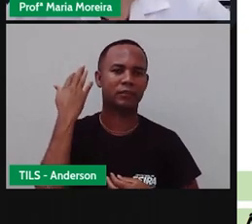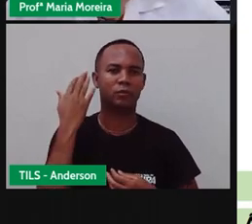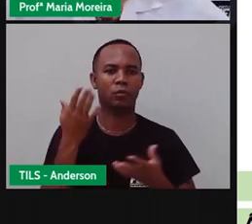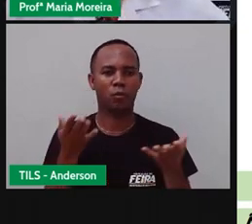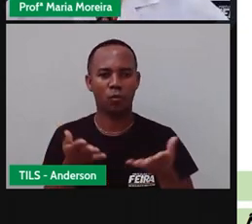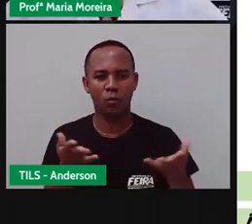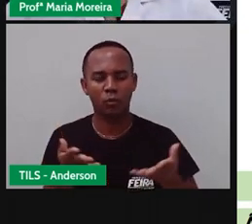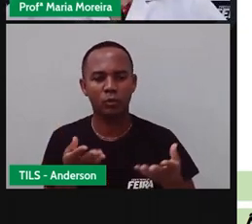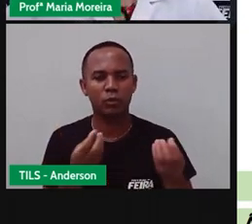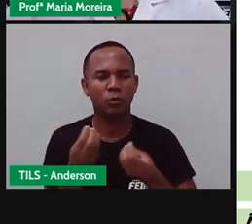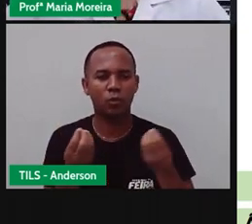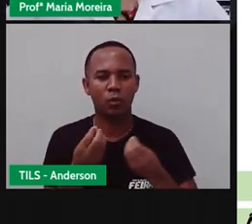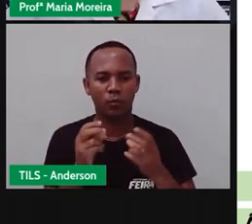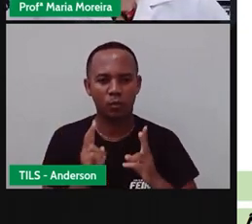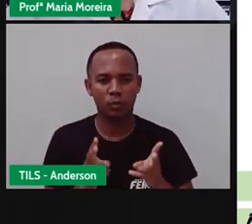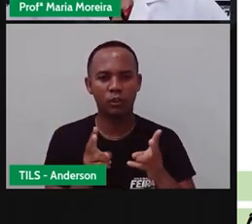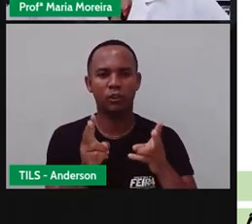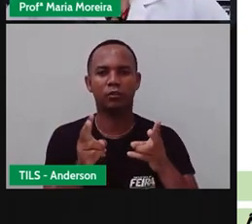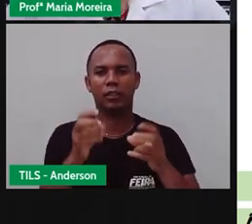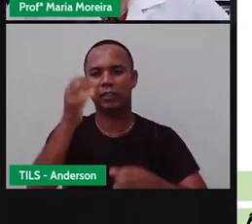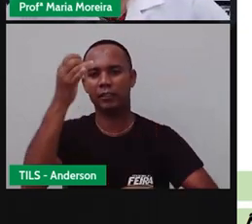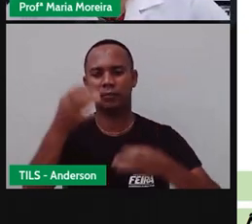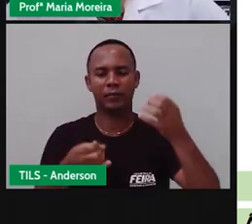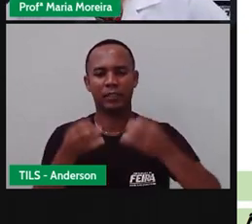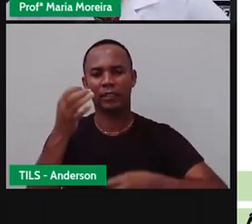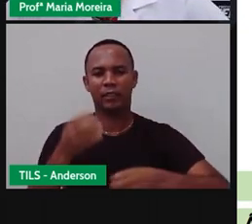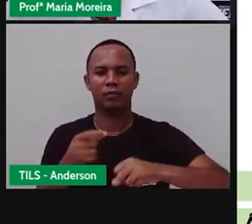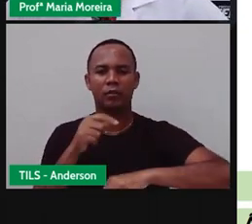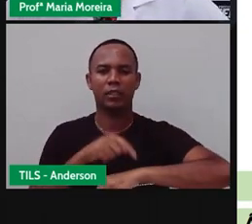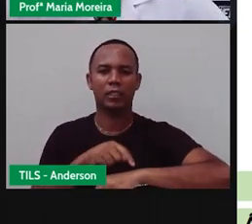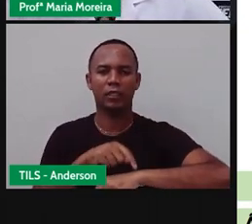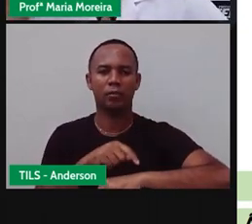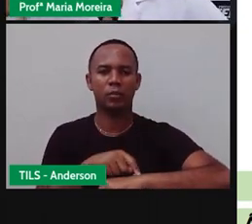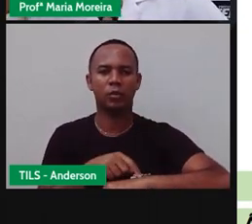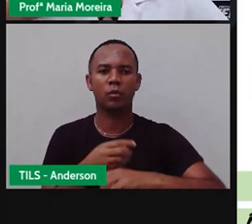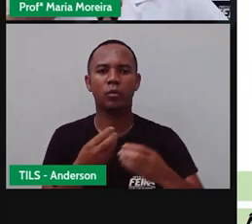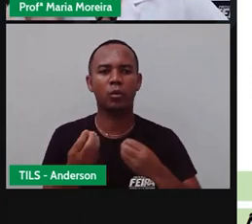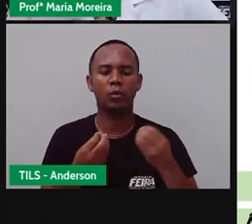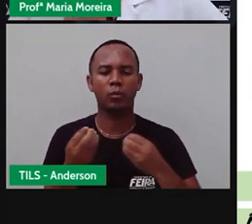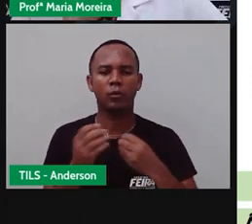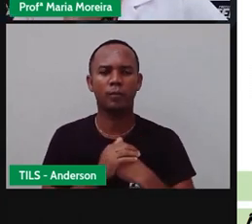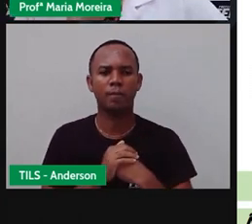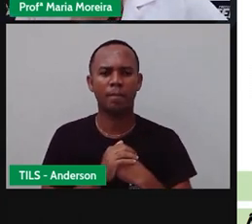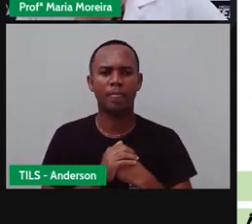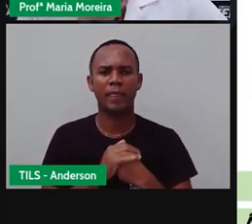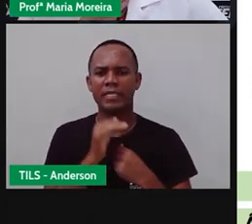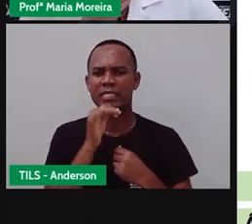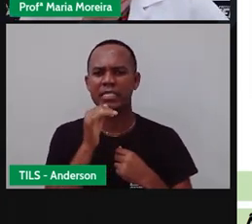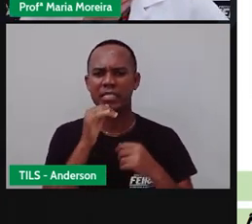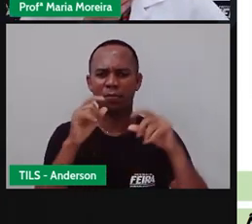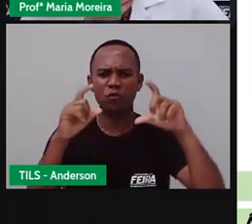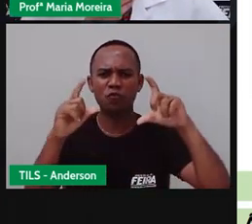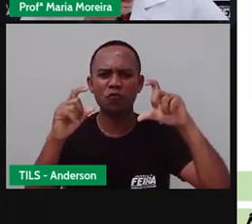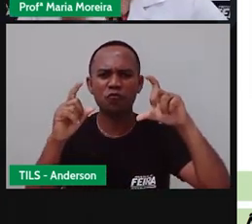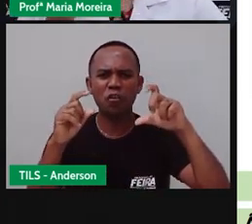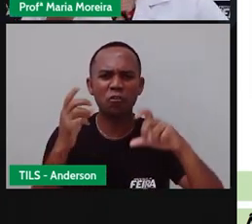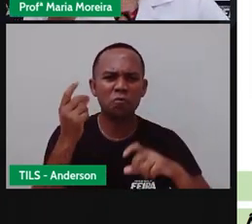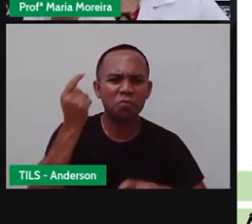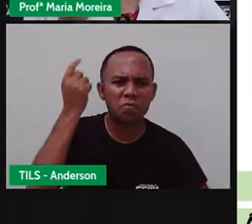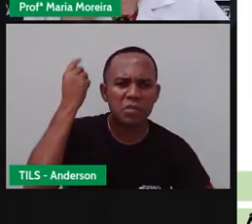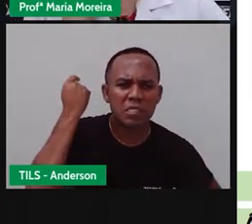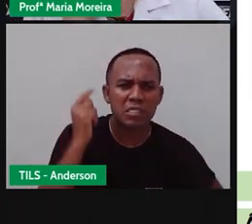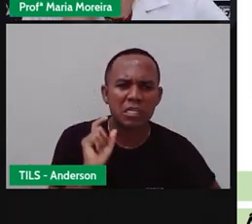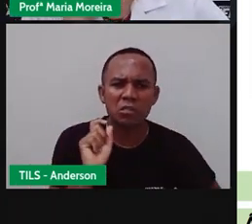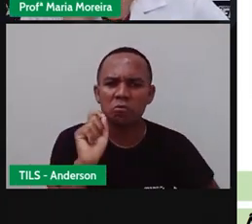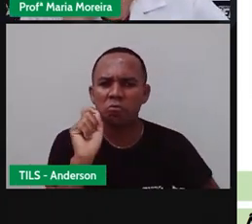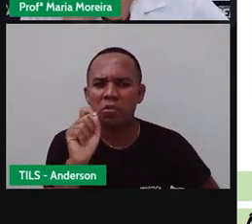continuar falando sobre o tempo. Oxe, mas peraí ainda, Anderson. Tempo, foto antiga. Hum, o